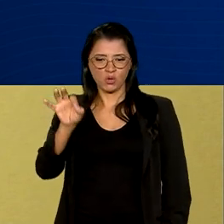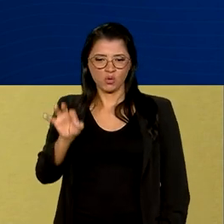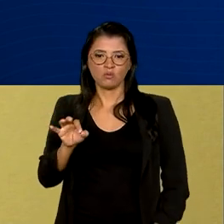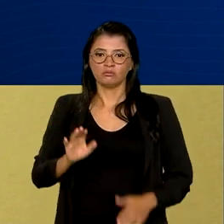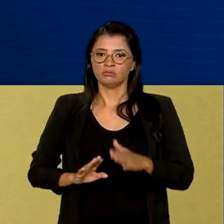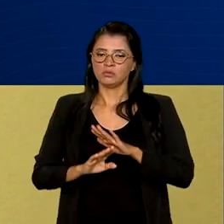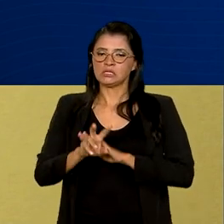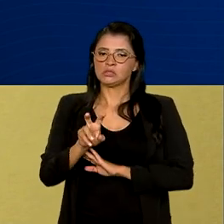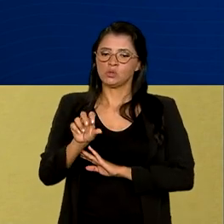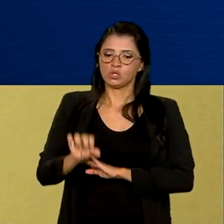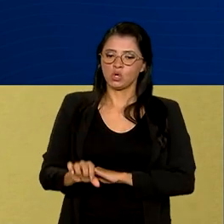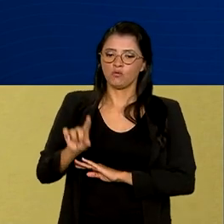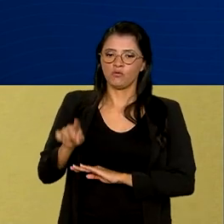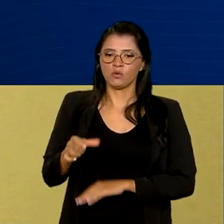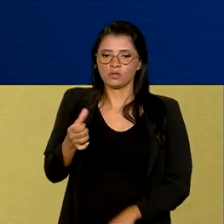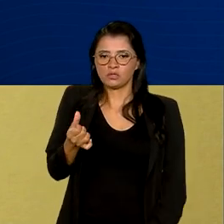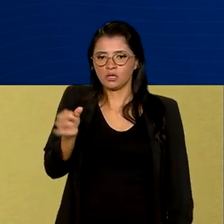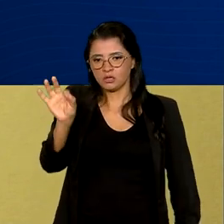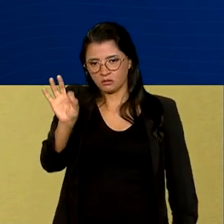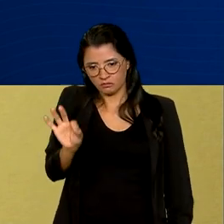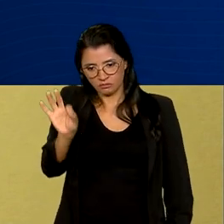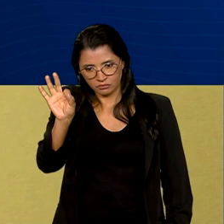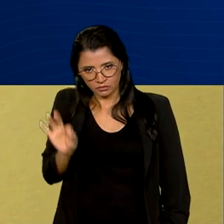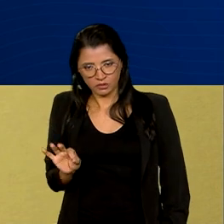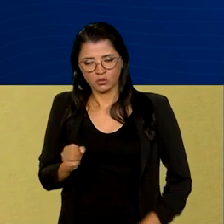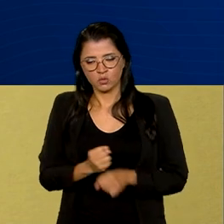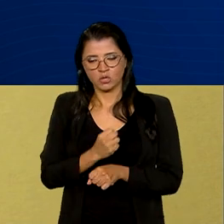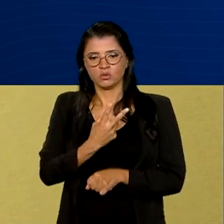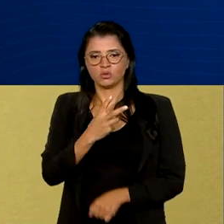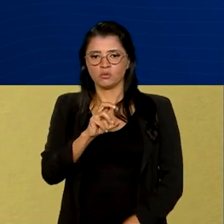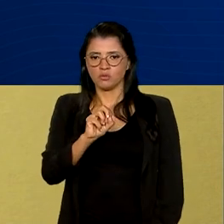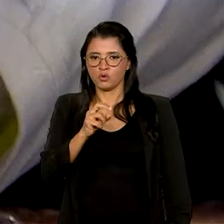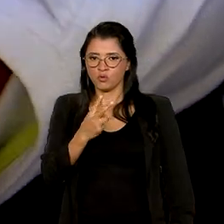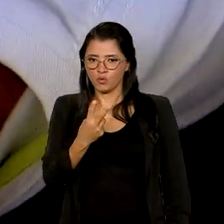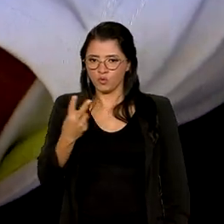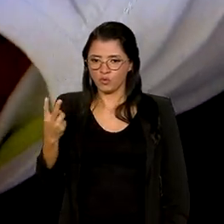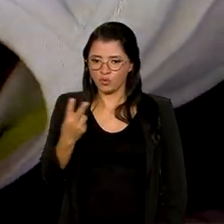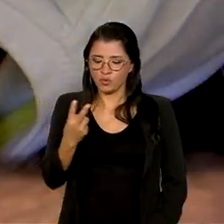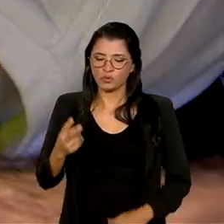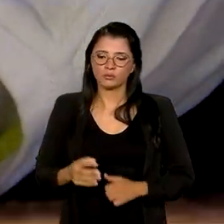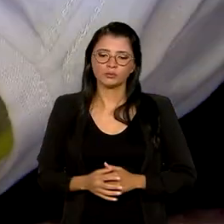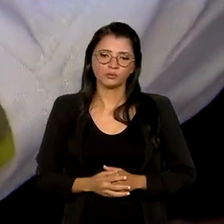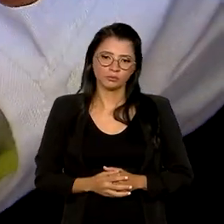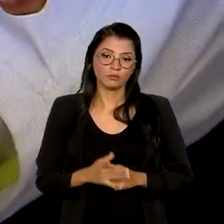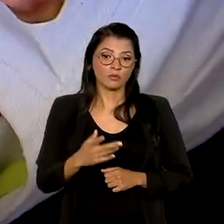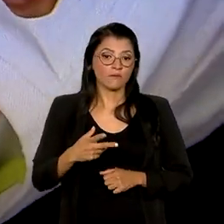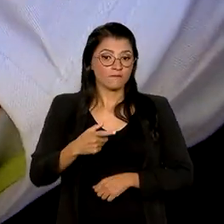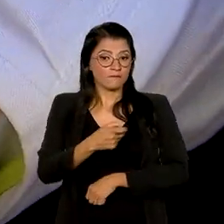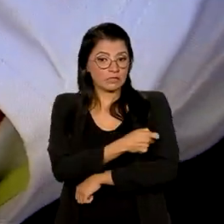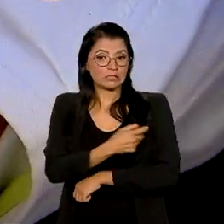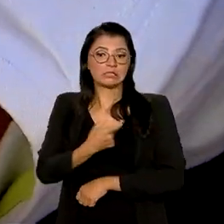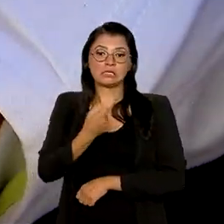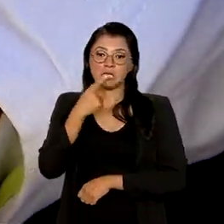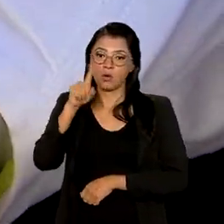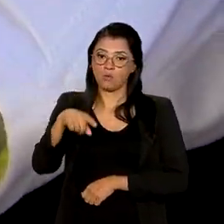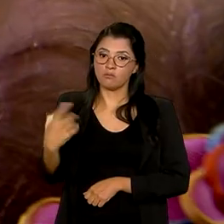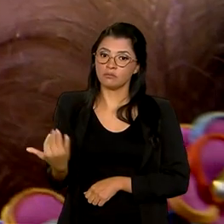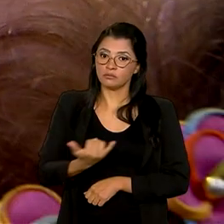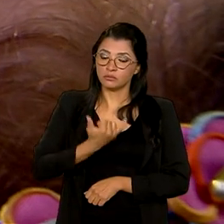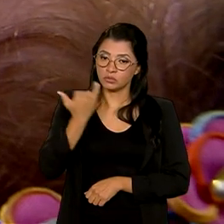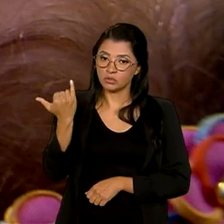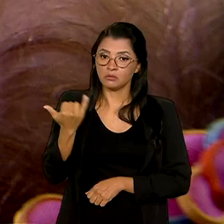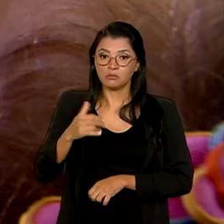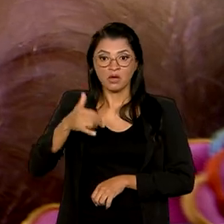59,6% em 2022. A cobertura vacinal é essencial